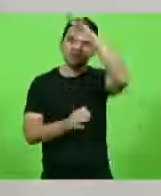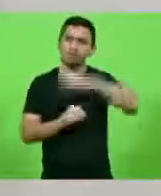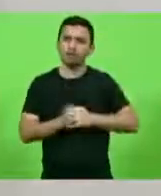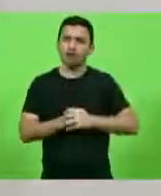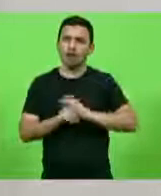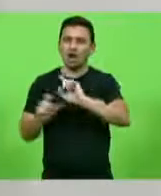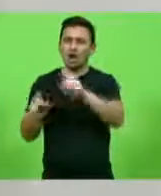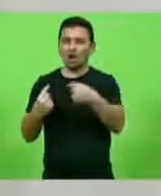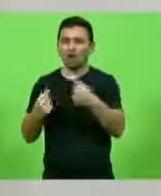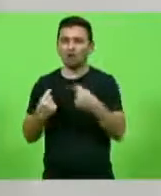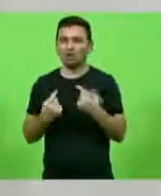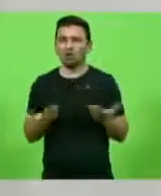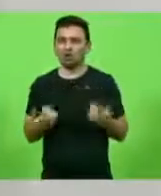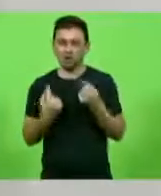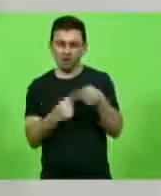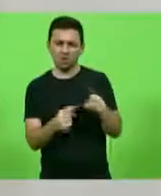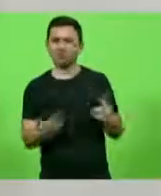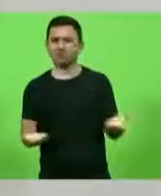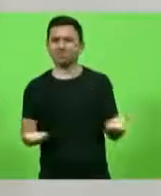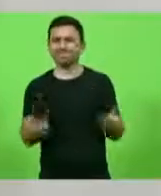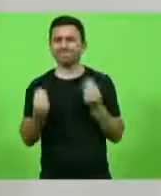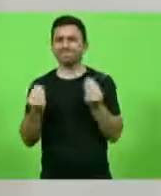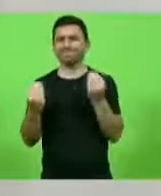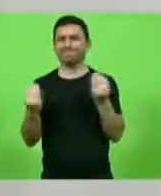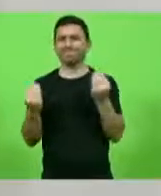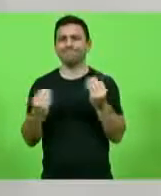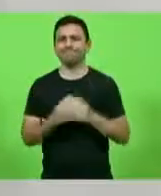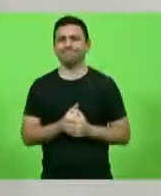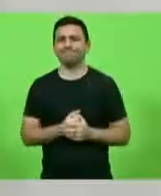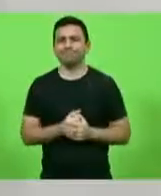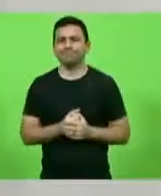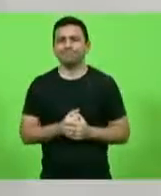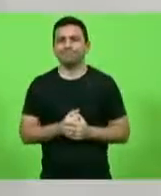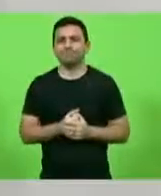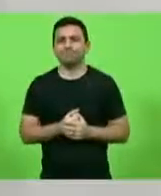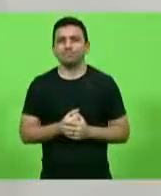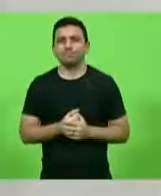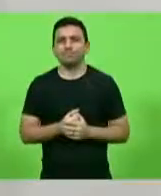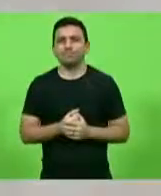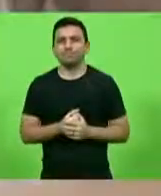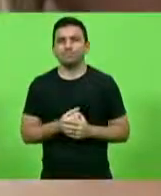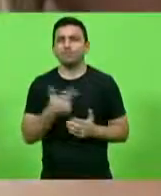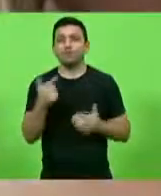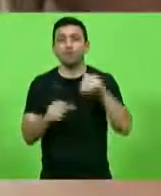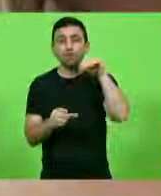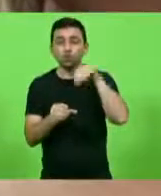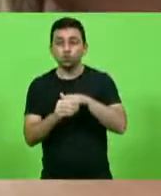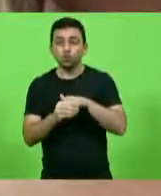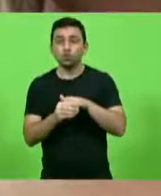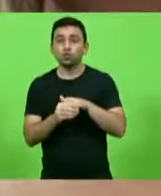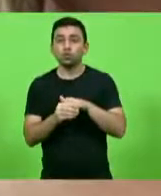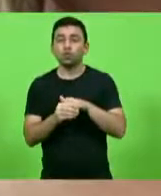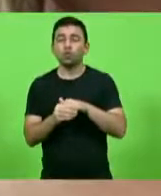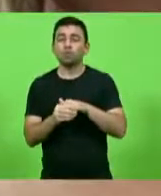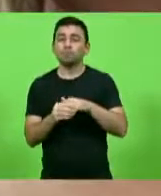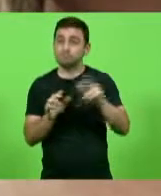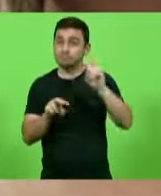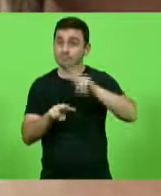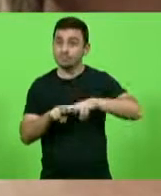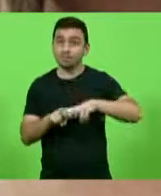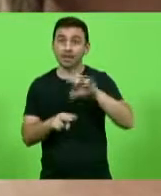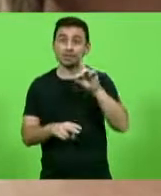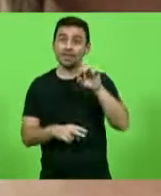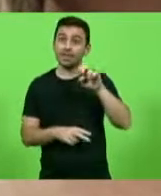xingando o nosso colega, mas que disparate. Próximo, por favor. Olha ali. Votou pela prisão do deputado Daniel Silveira, lembram disso?